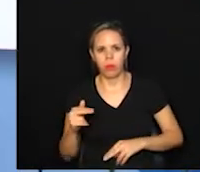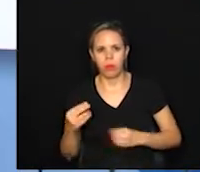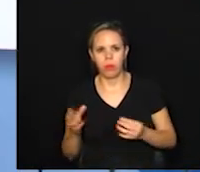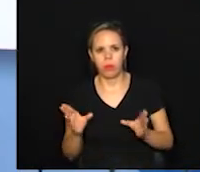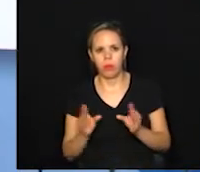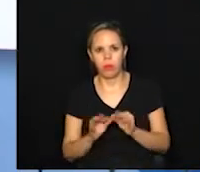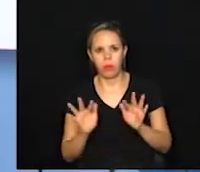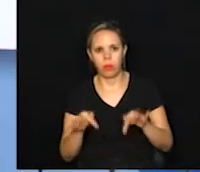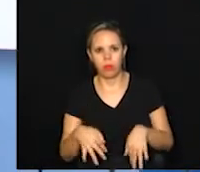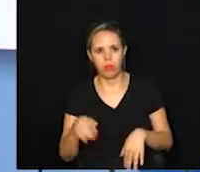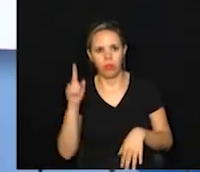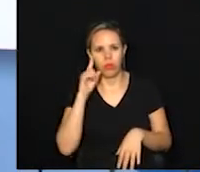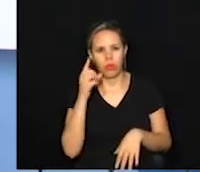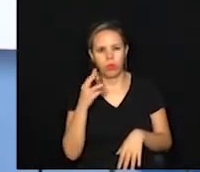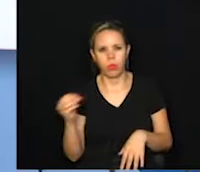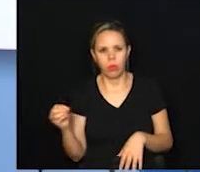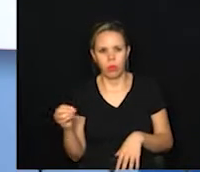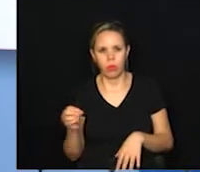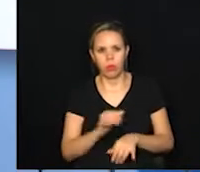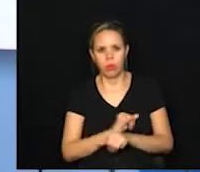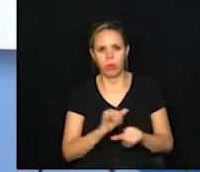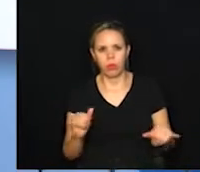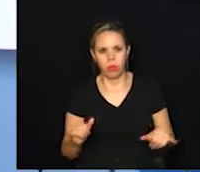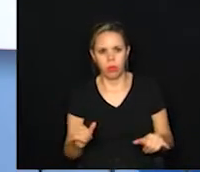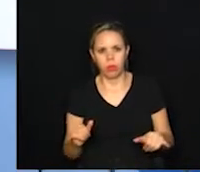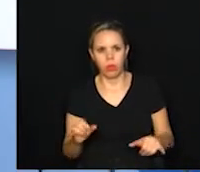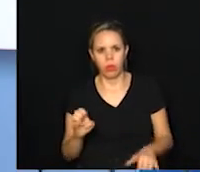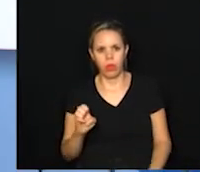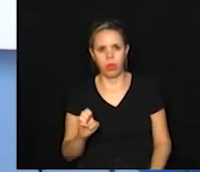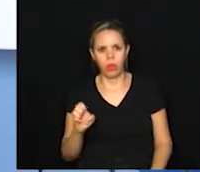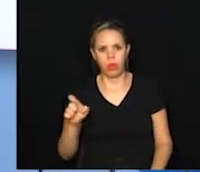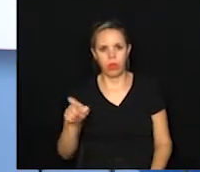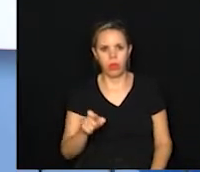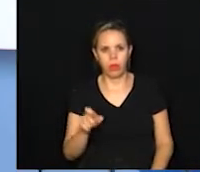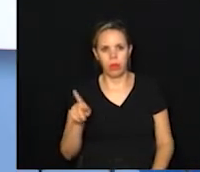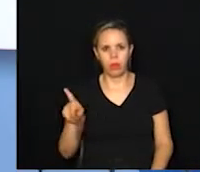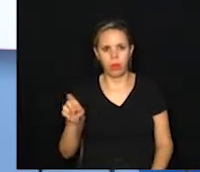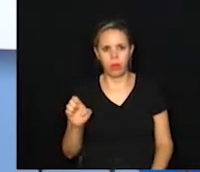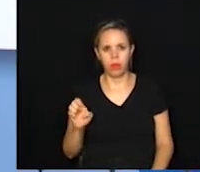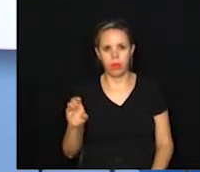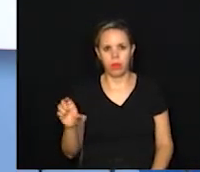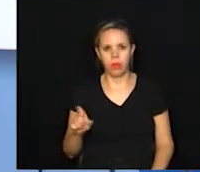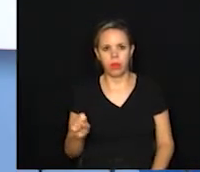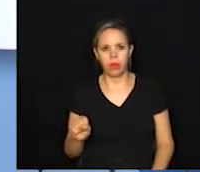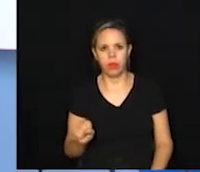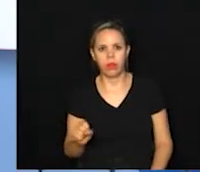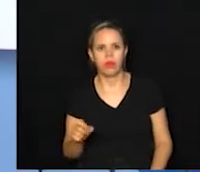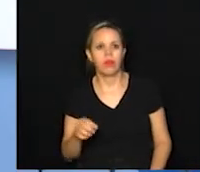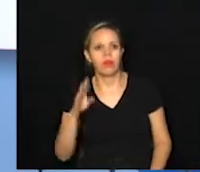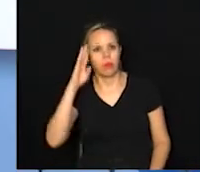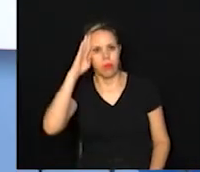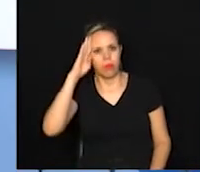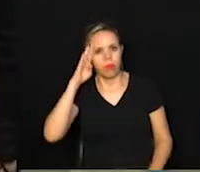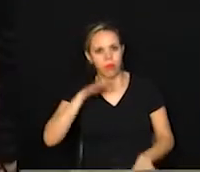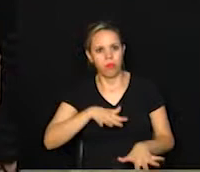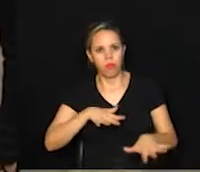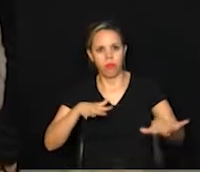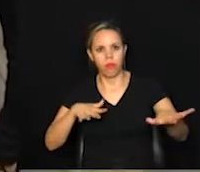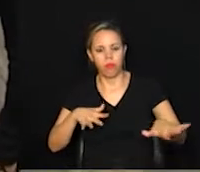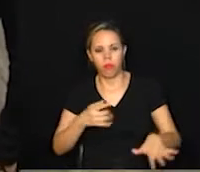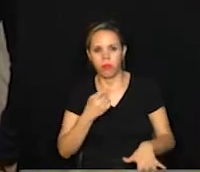finalizada no dia 30, com uma campanha lá na SPCEX, que é a Escola Preparatória de Cadetes do Exército aqui em Campinas.